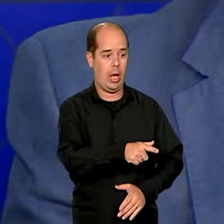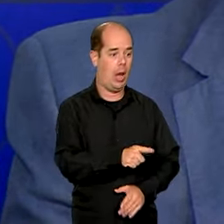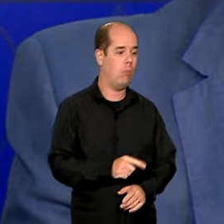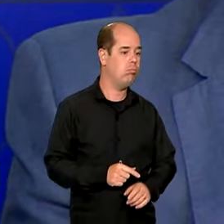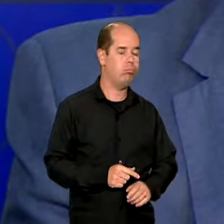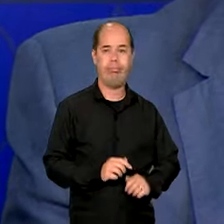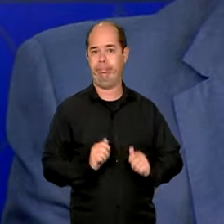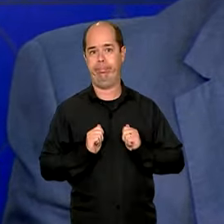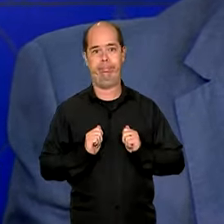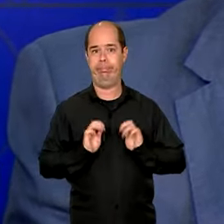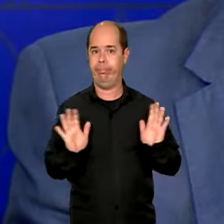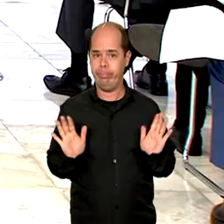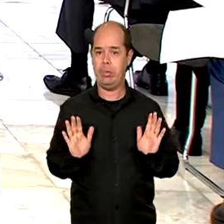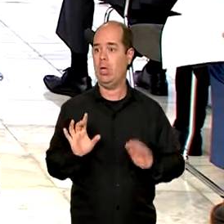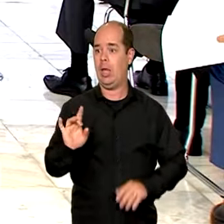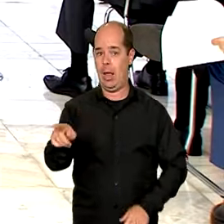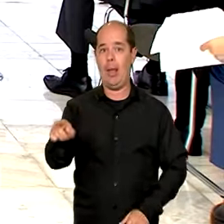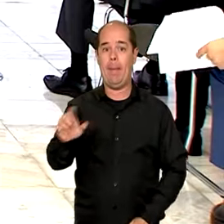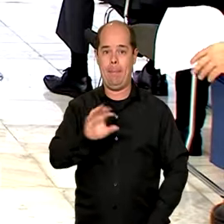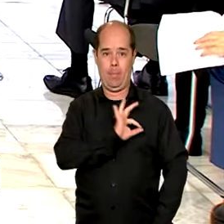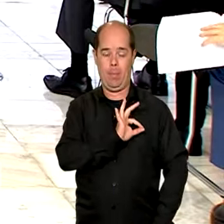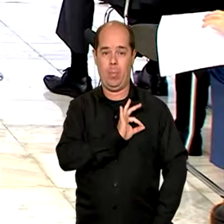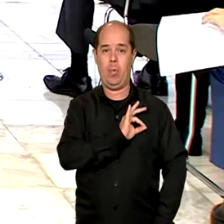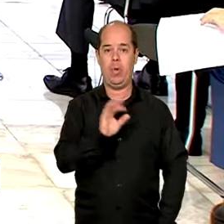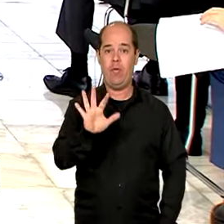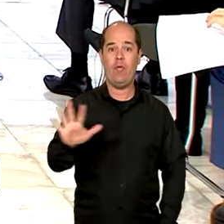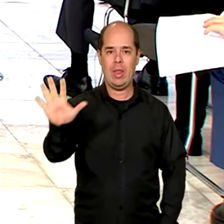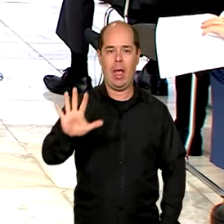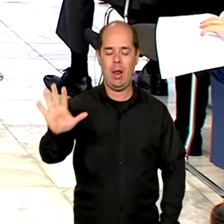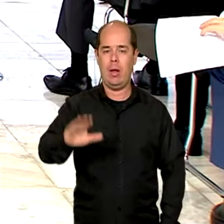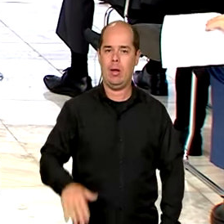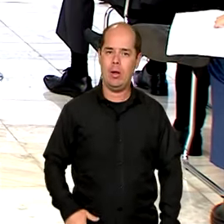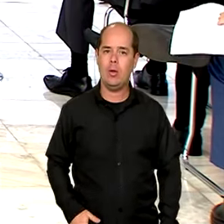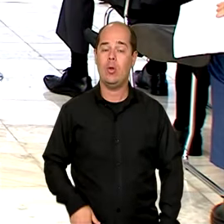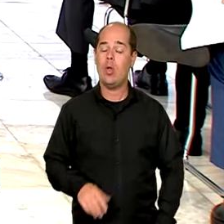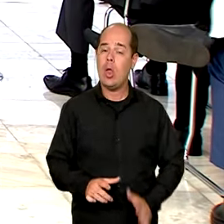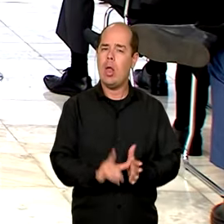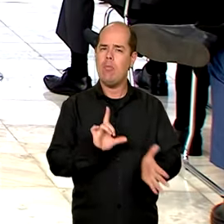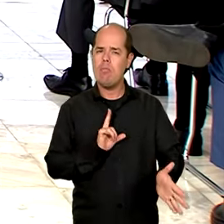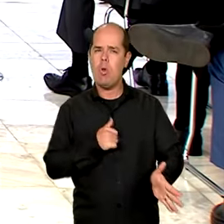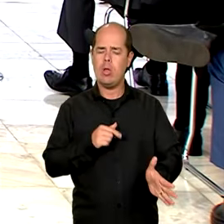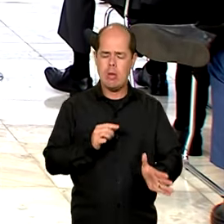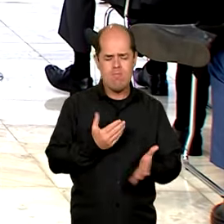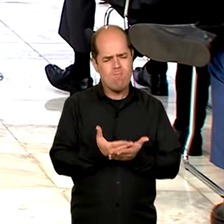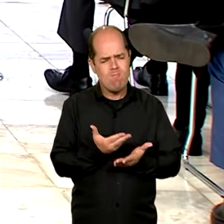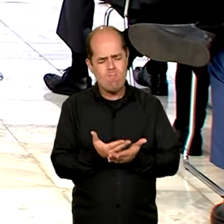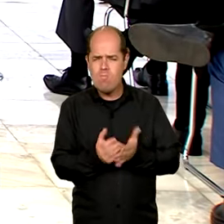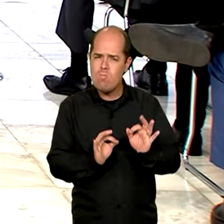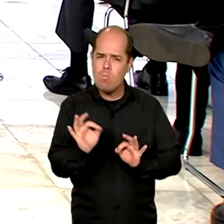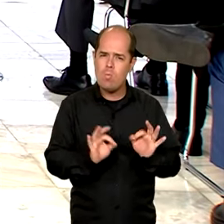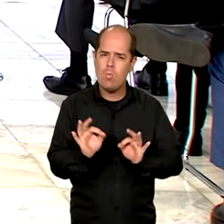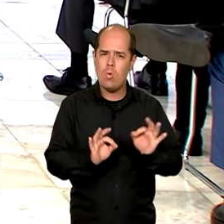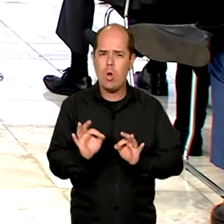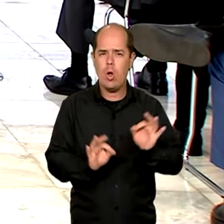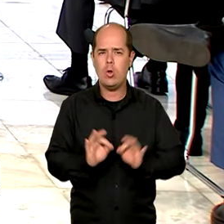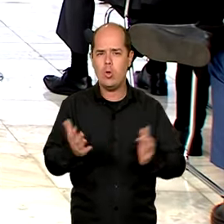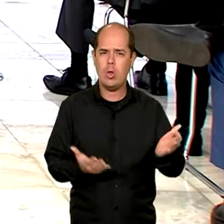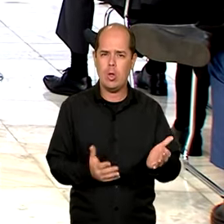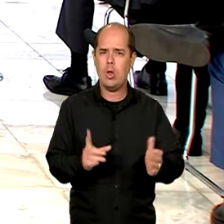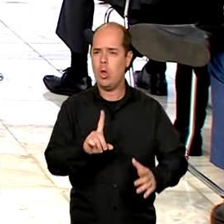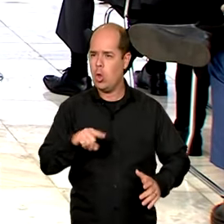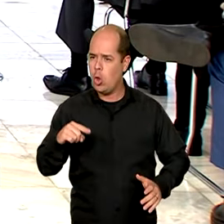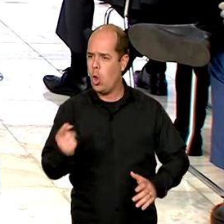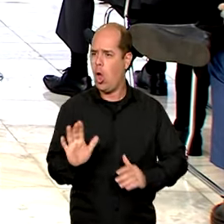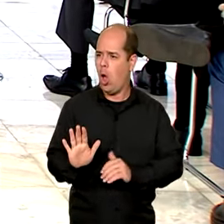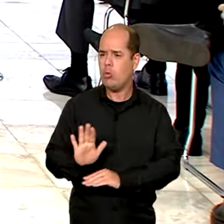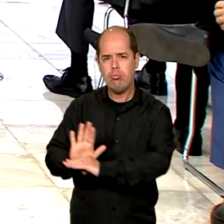Federal. E como essa operação foi muito bem estudada há muito tempo, nós somos coadjuvantes dessa operação. Todos